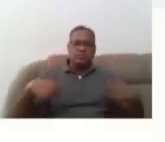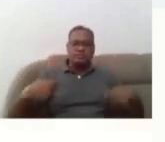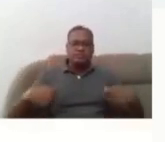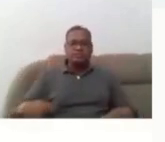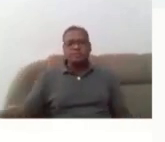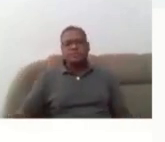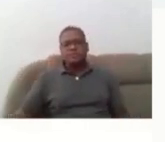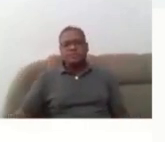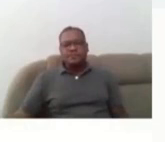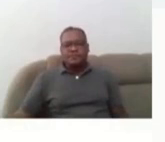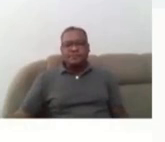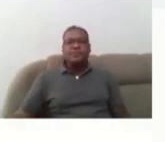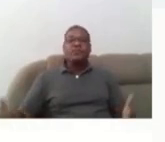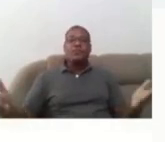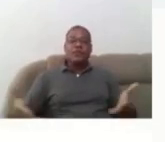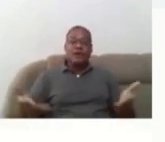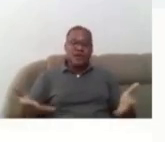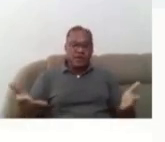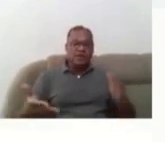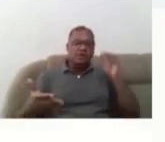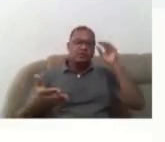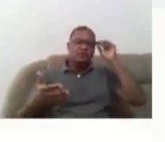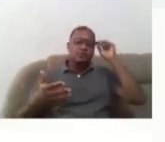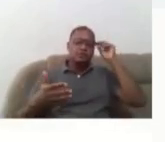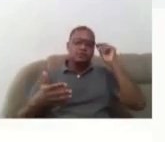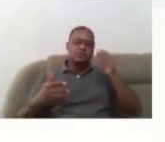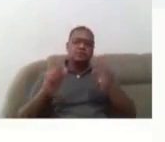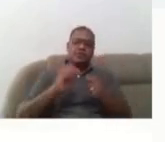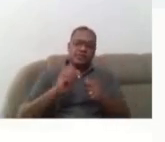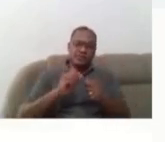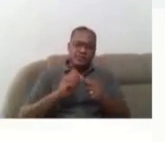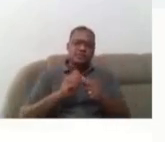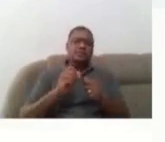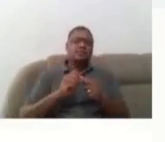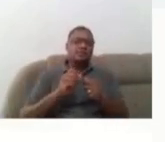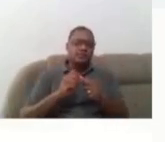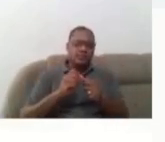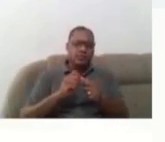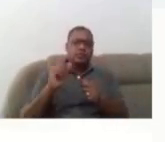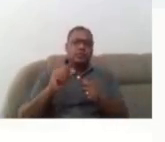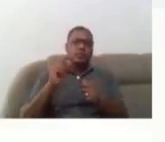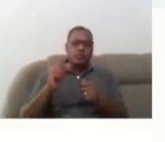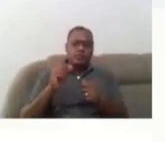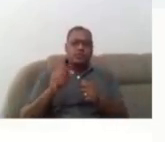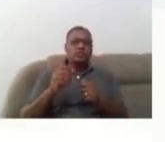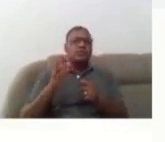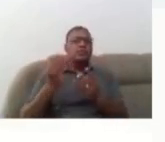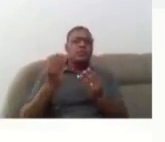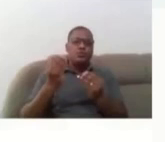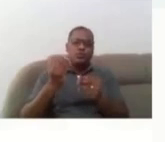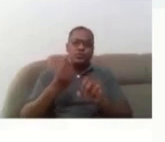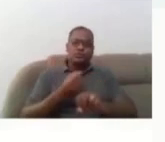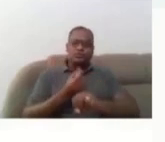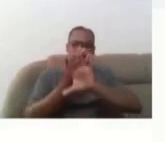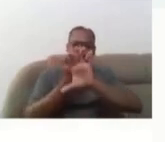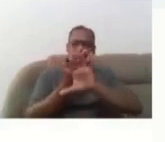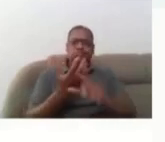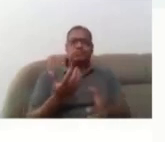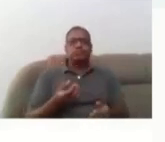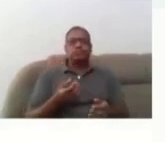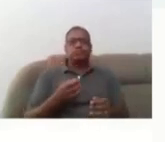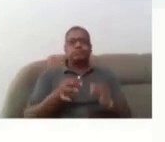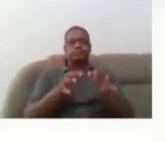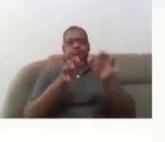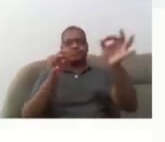Estamos fazendo agora pela situação e muitas web conferências, aulas pela